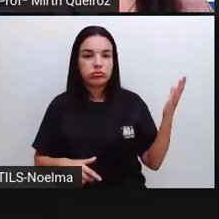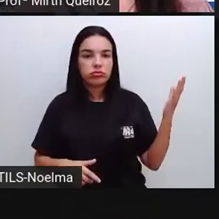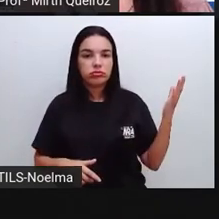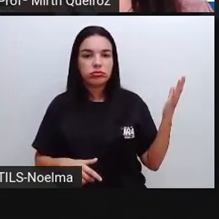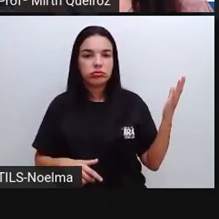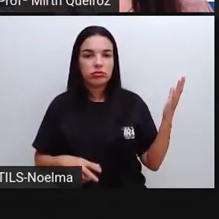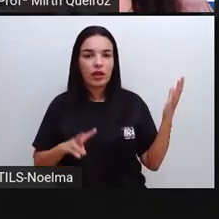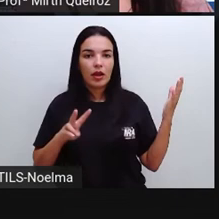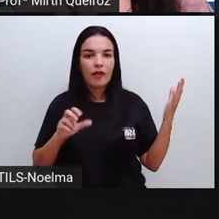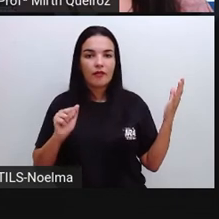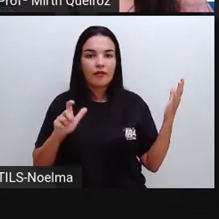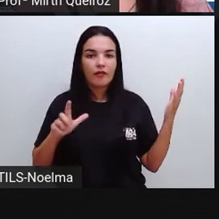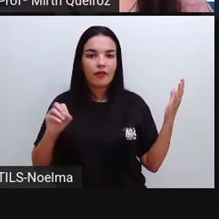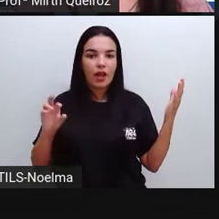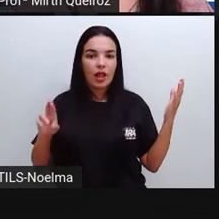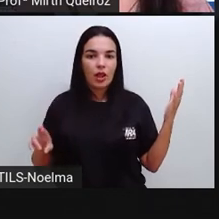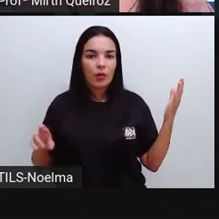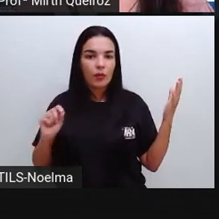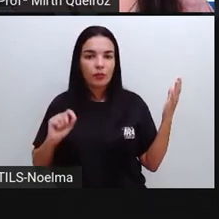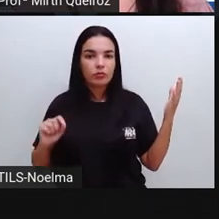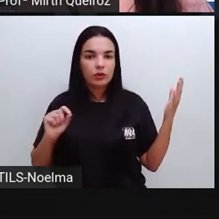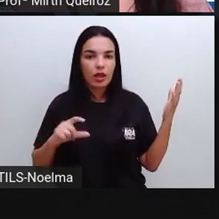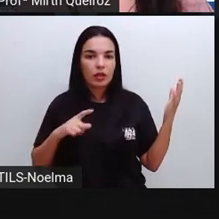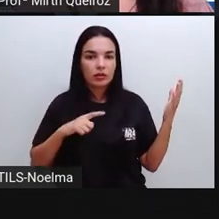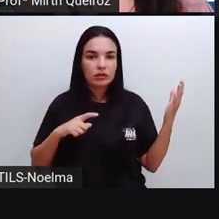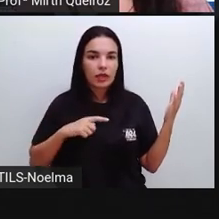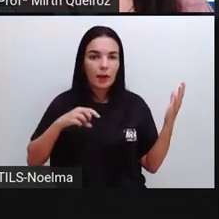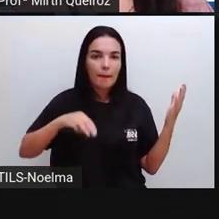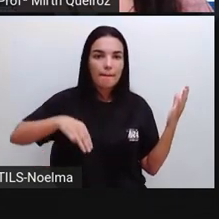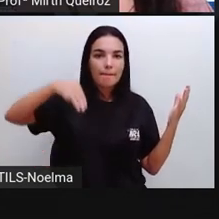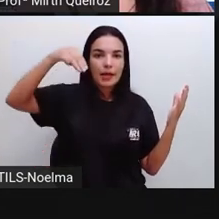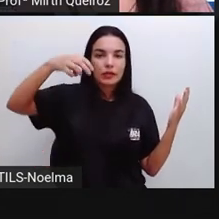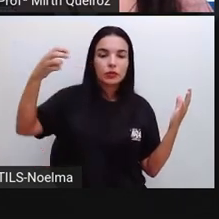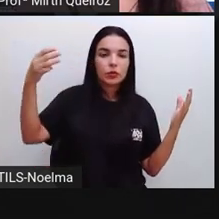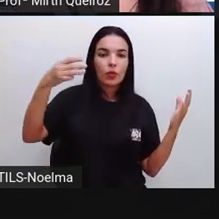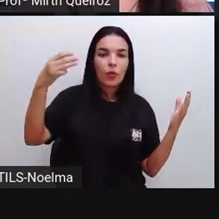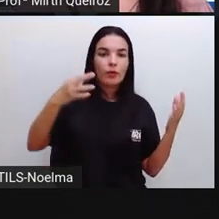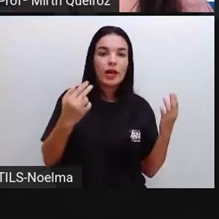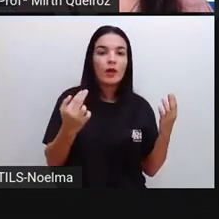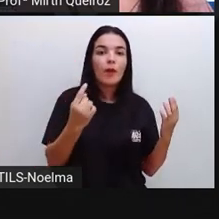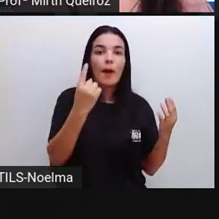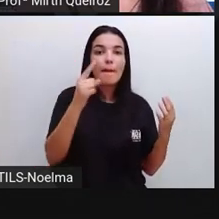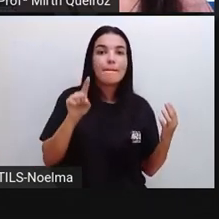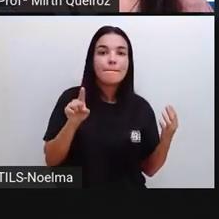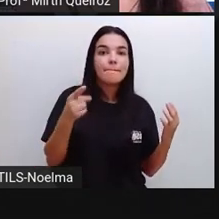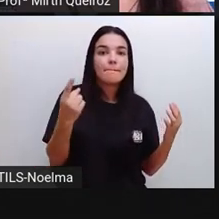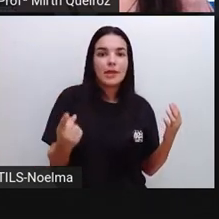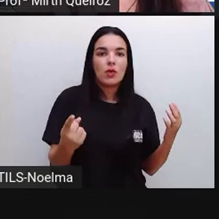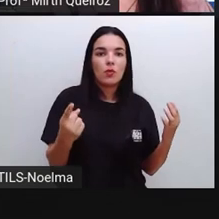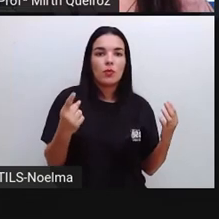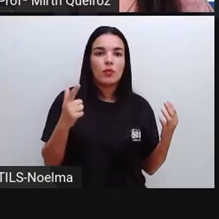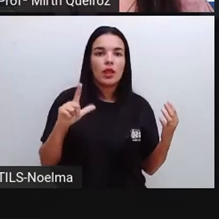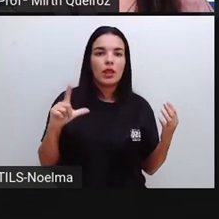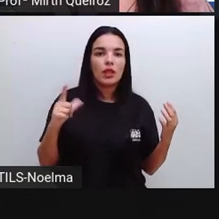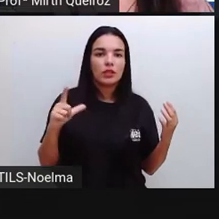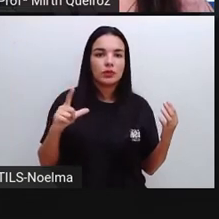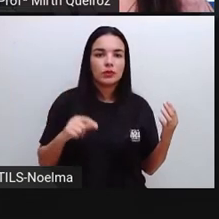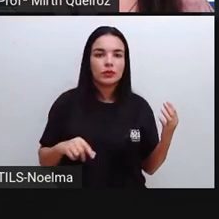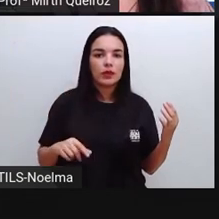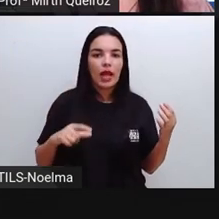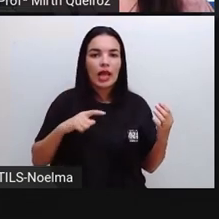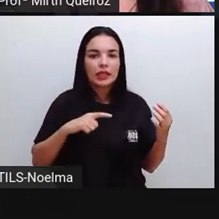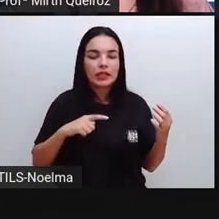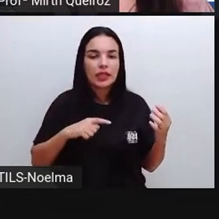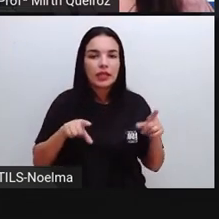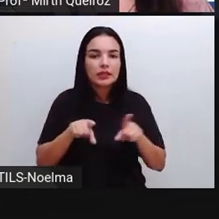água que está por metros cúbicos, né? Cada metro cúbico equivale a mil litros. Nós temos aqui as